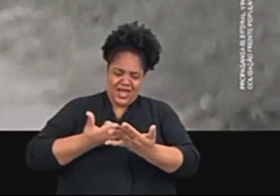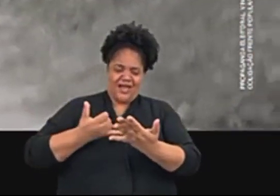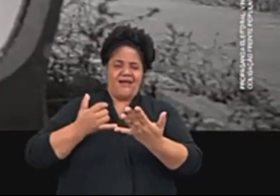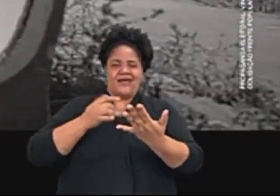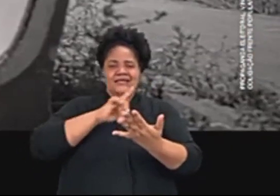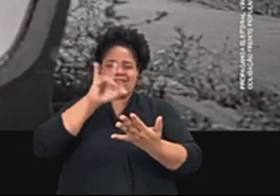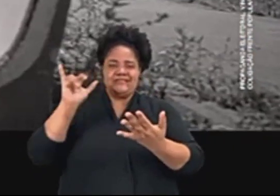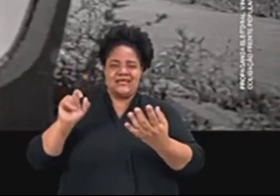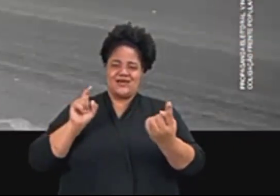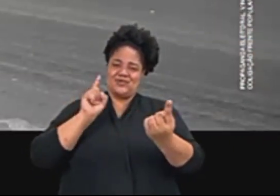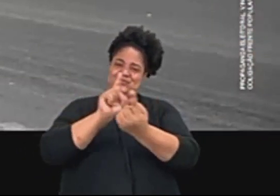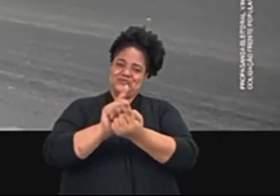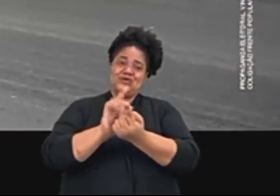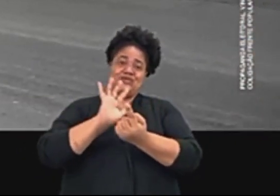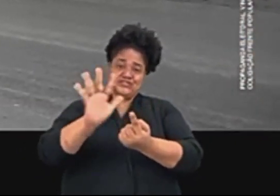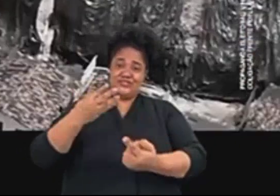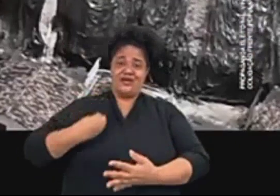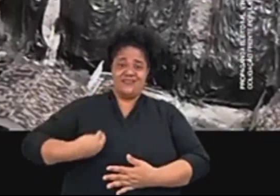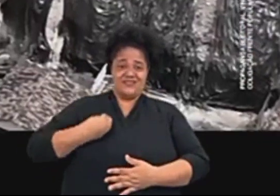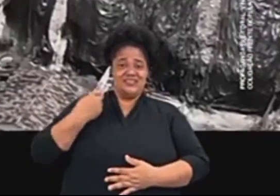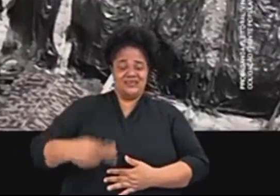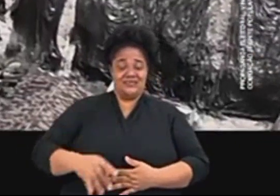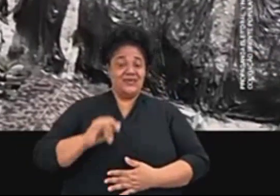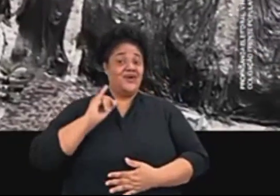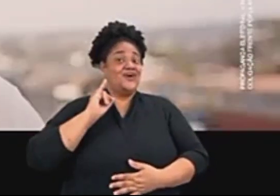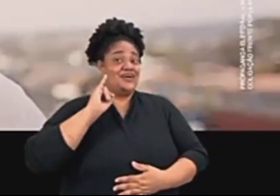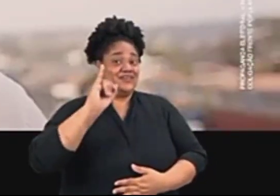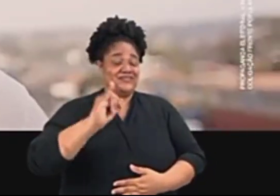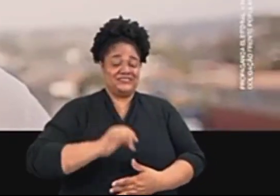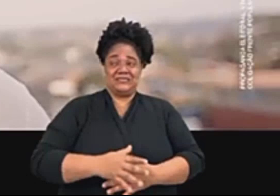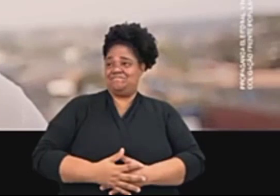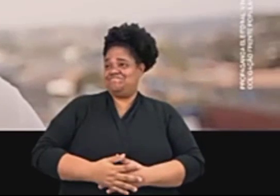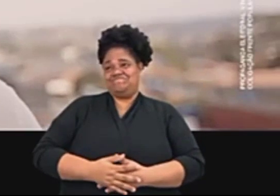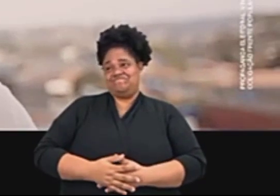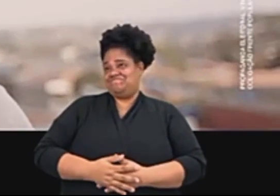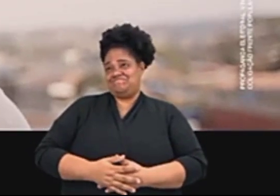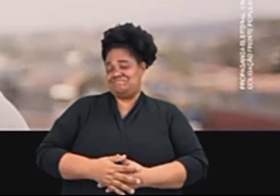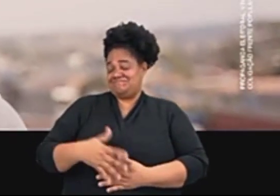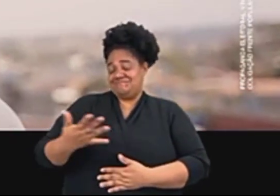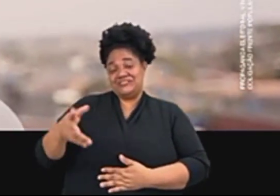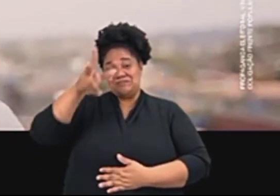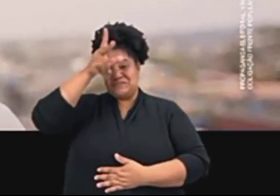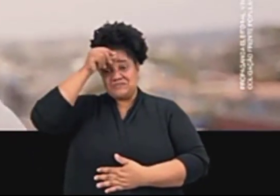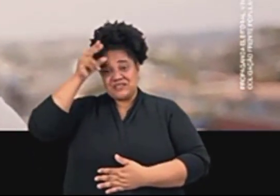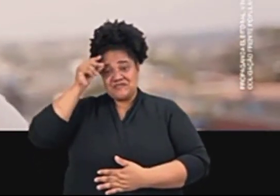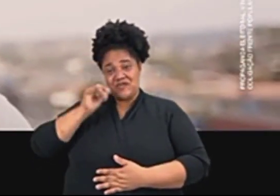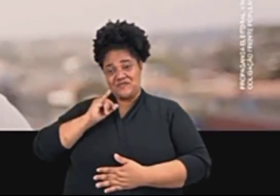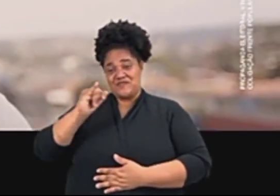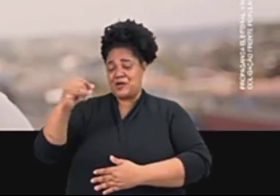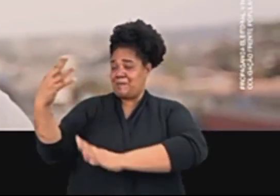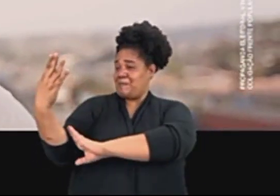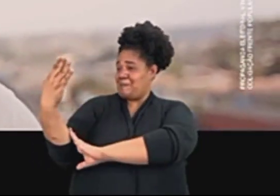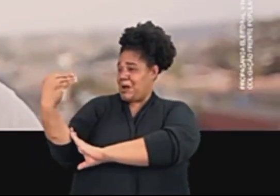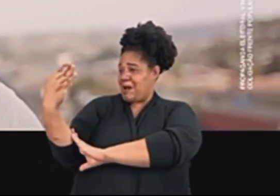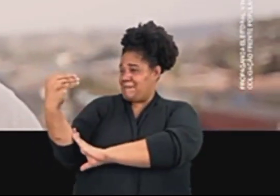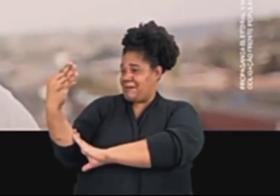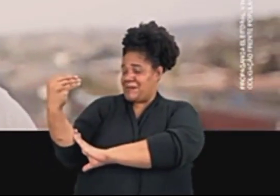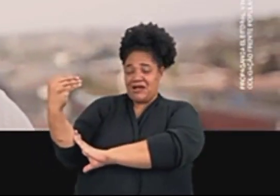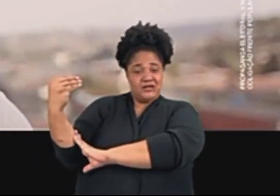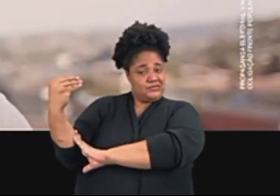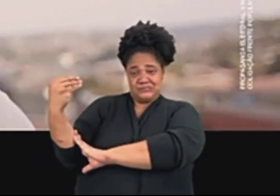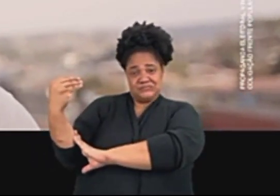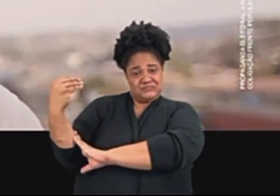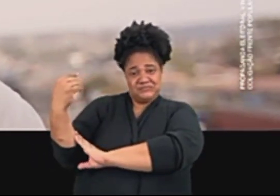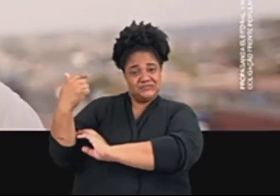de Olinda. Deixa eu te dizer uma coisa. Não adianta ser político, chegar aqui e pedir teu voto e simplesmente não trabalhar